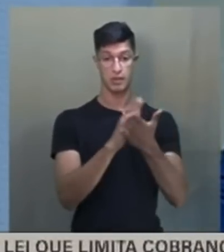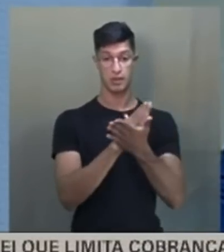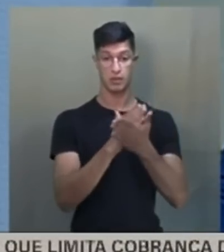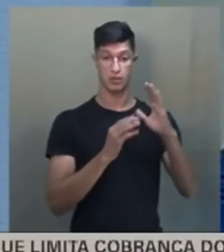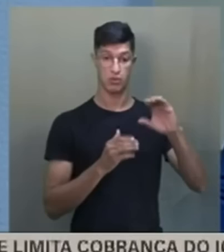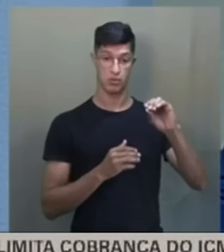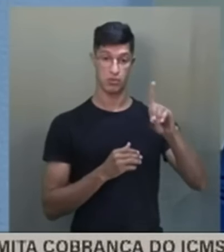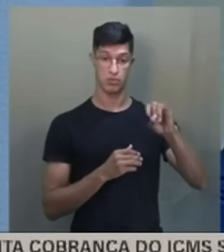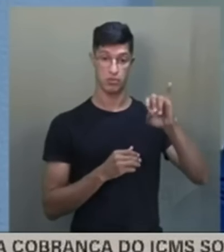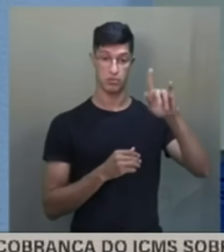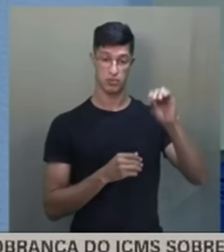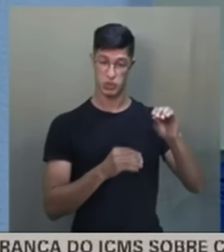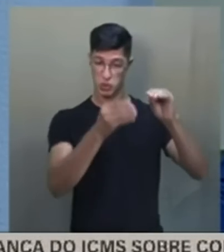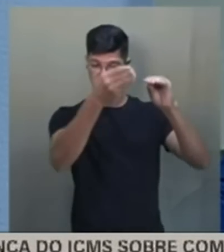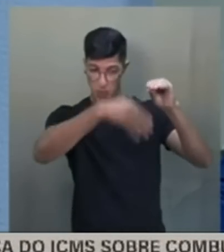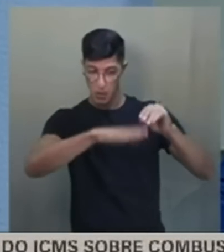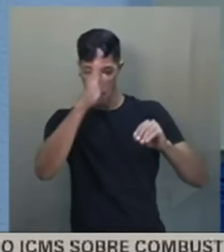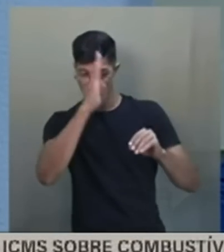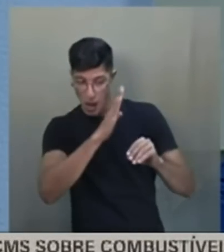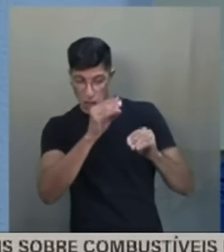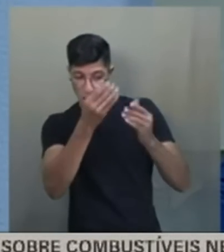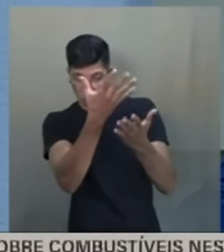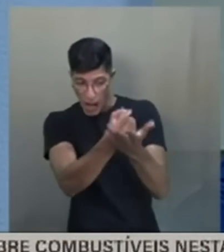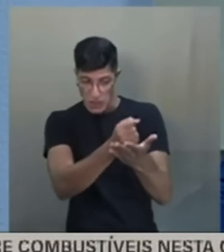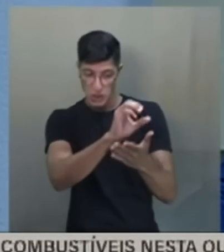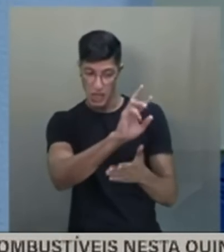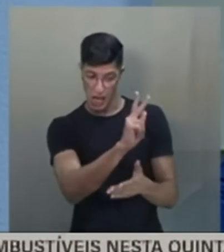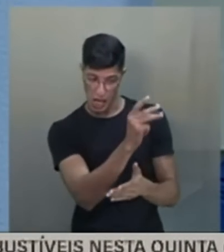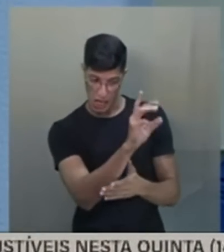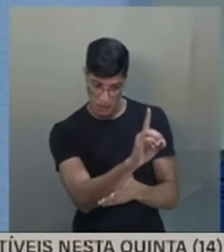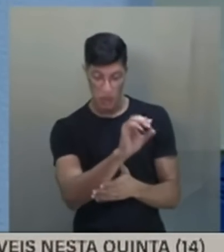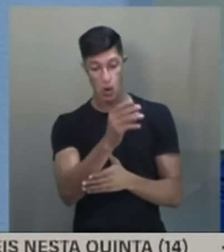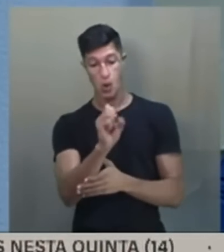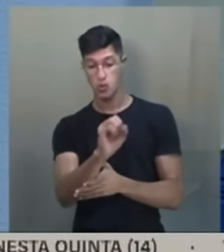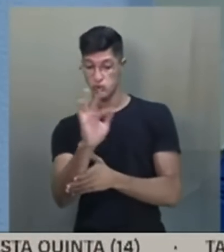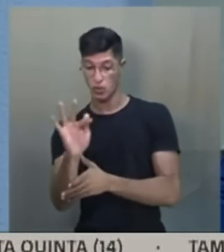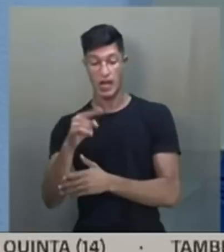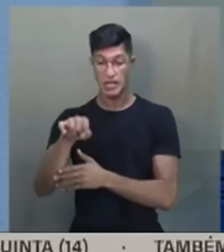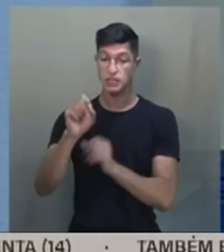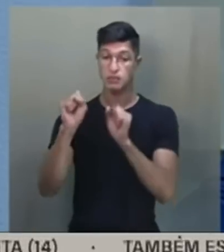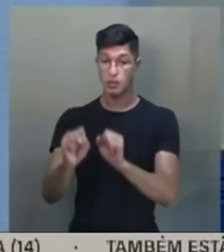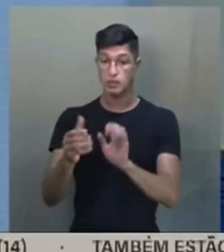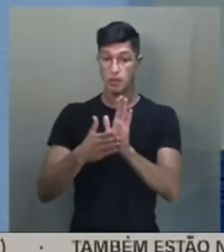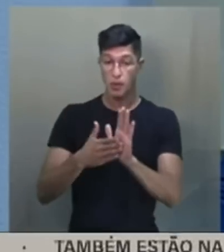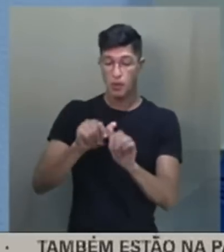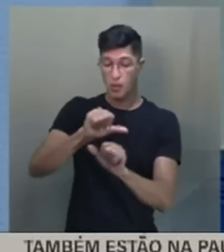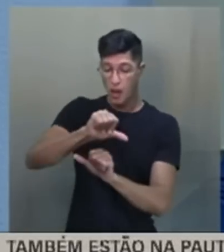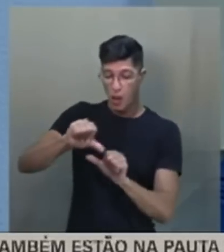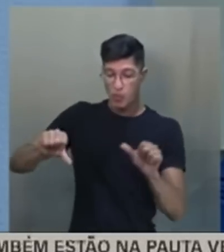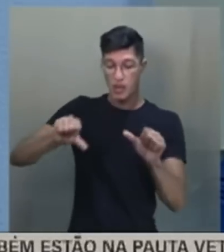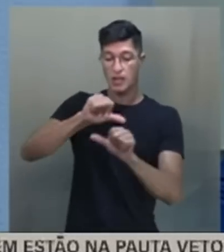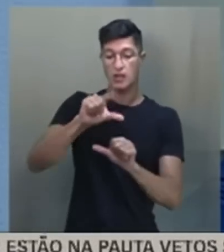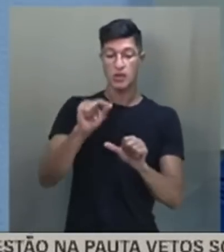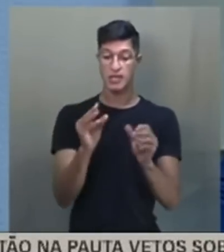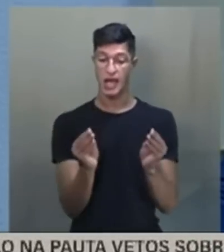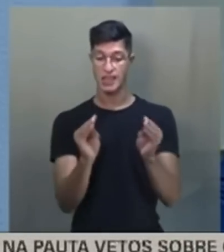código malicioso causado por um agente interno, seja em hardware, seja em software, a gente propõe uma pequena alteração no